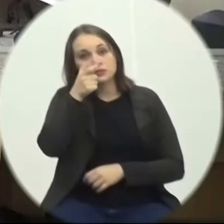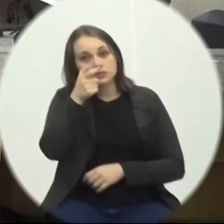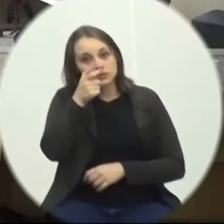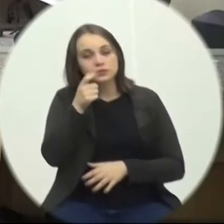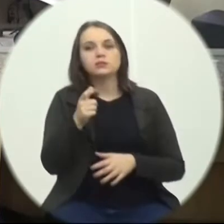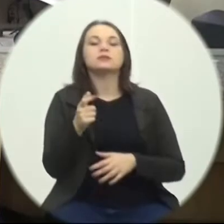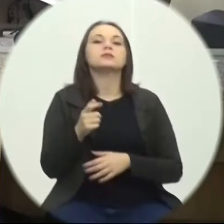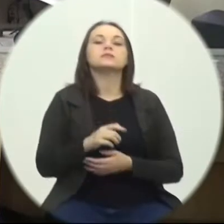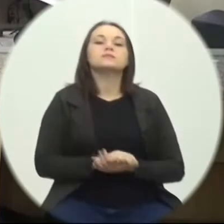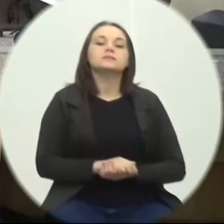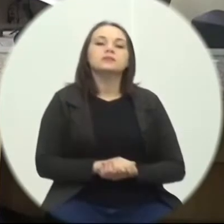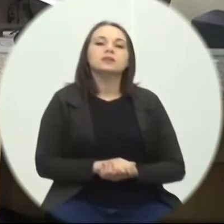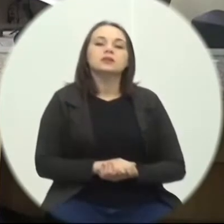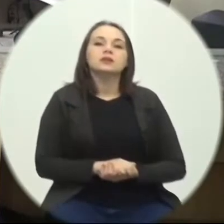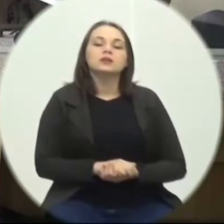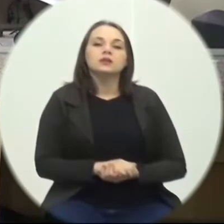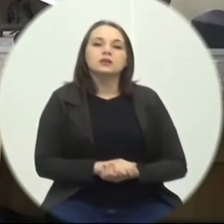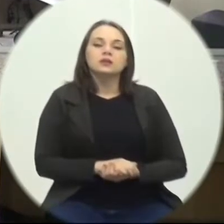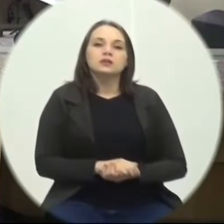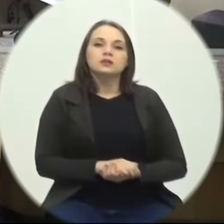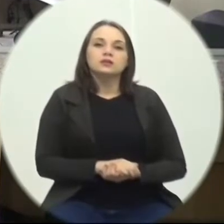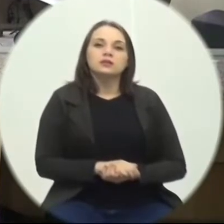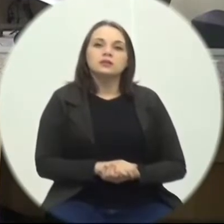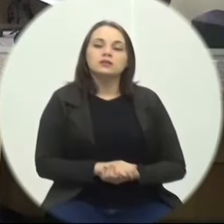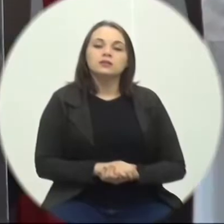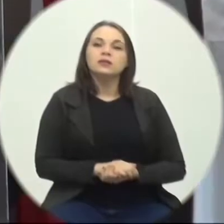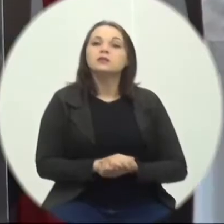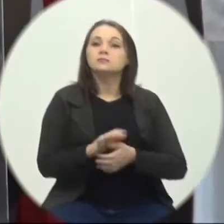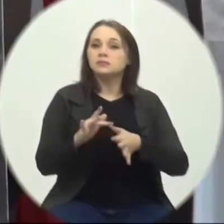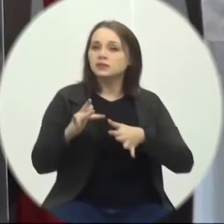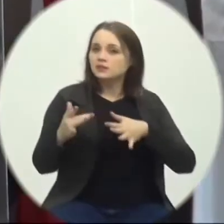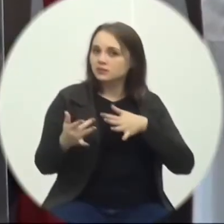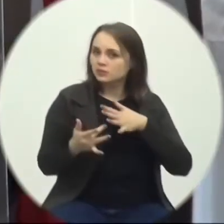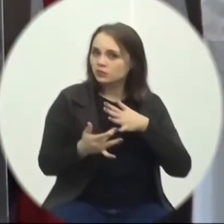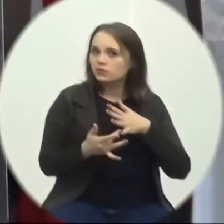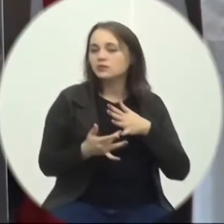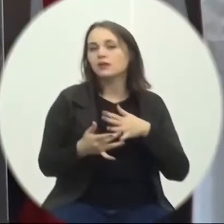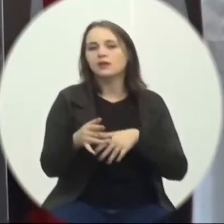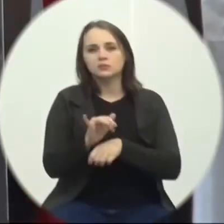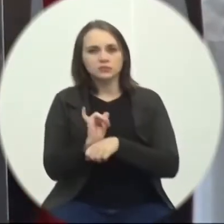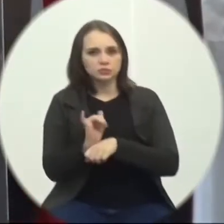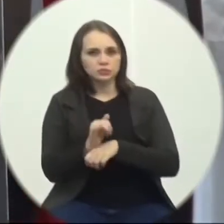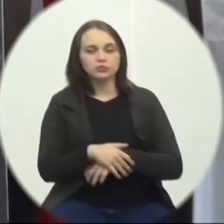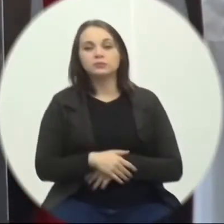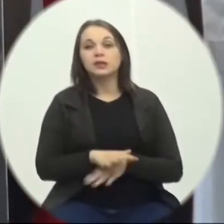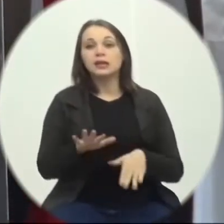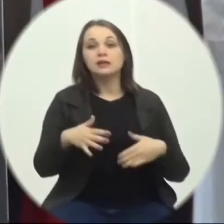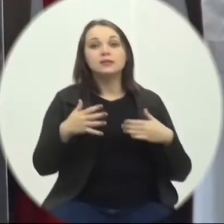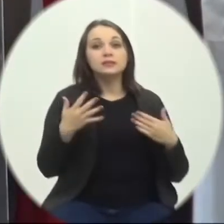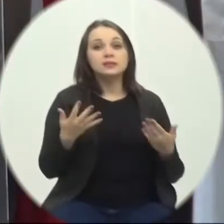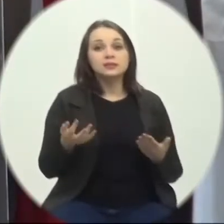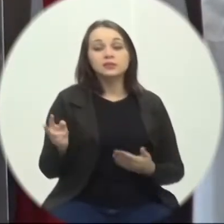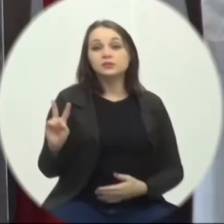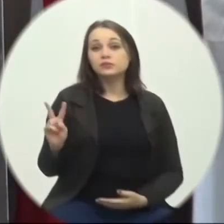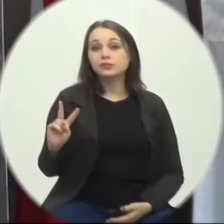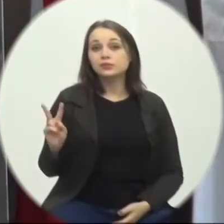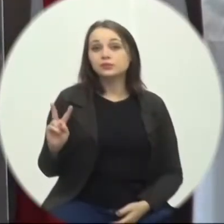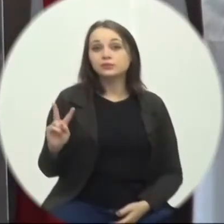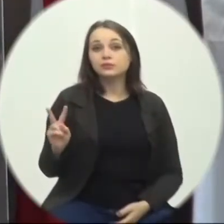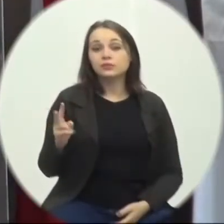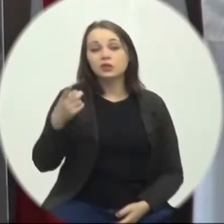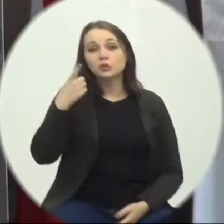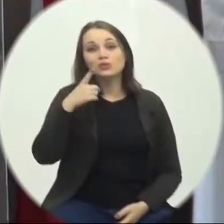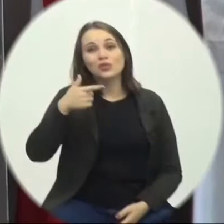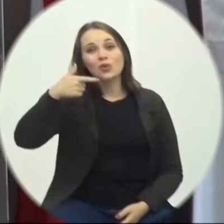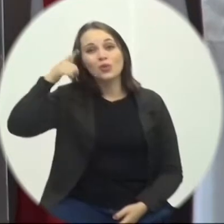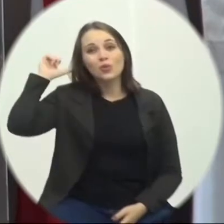Também Online Pelas redes sociais Senhores vereadores No dia de